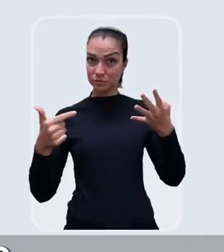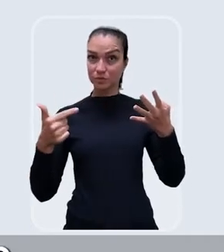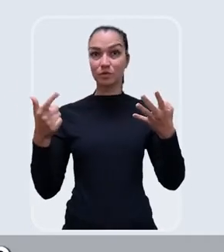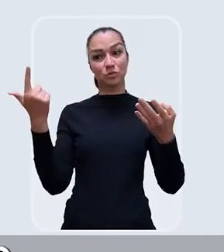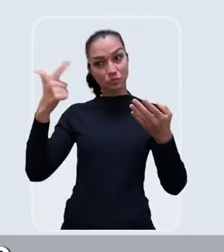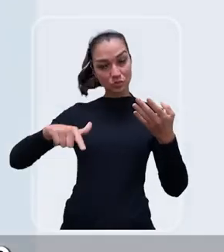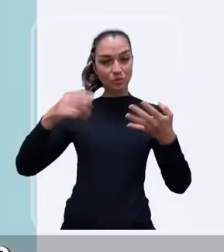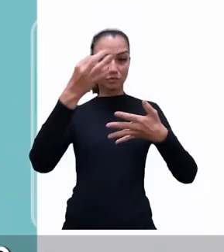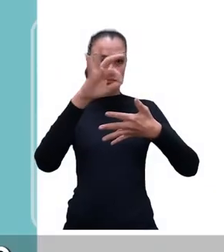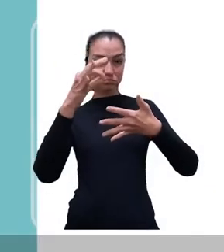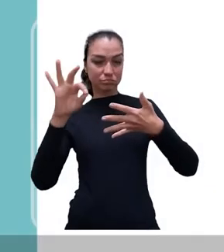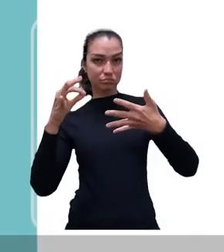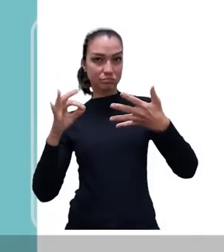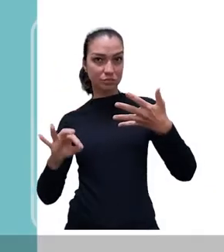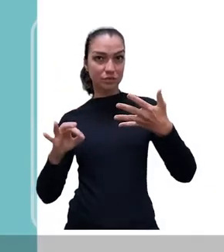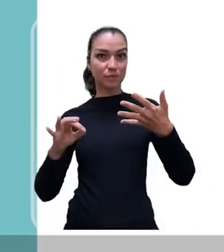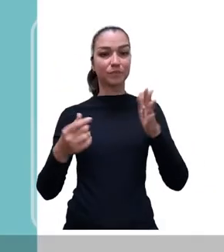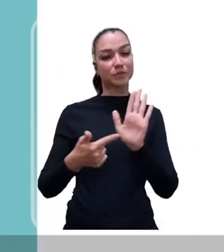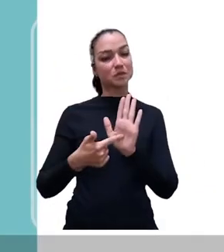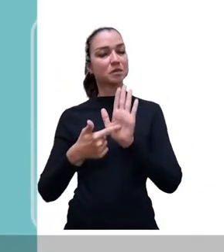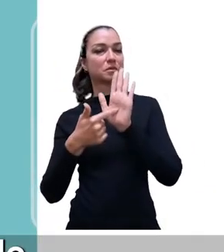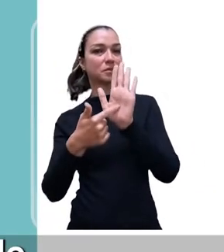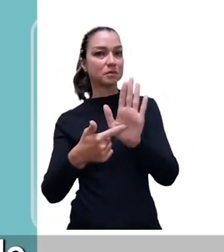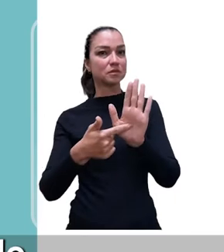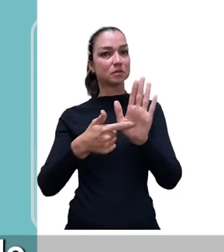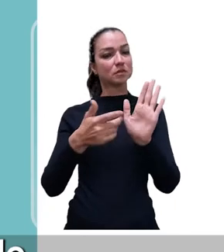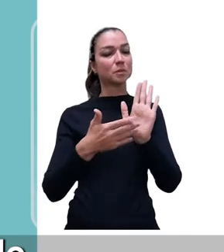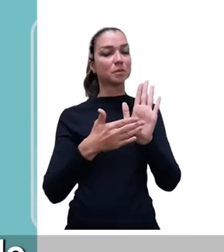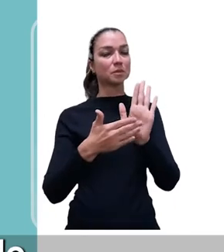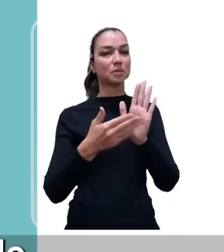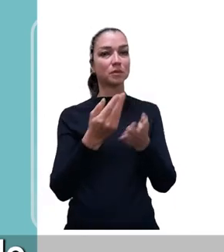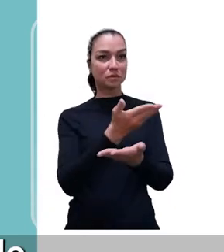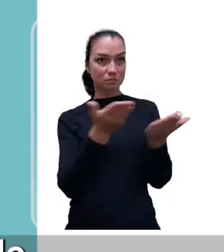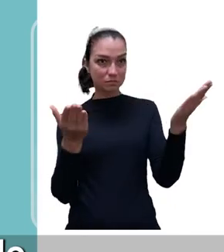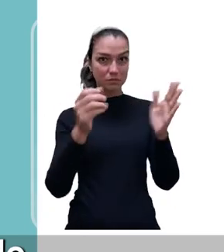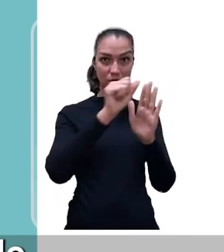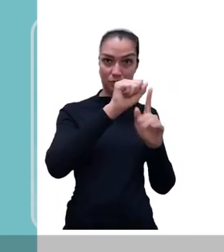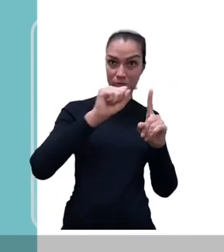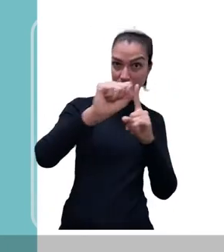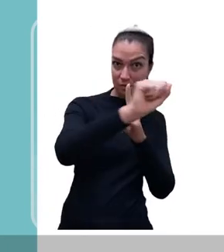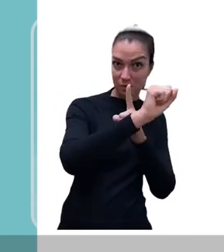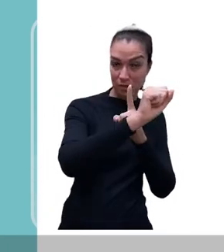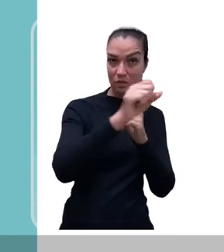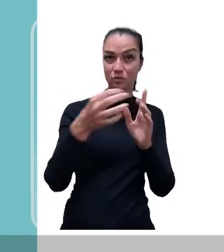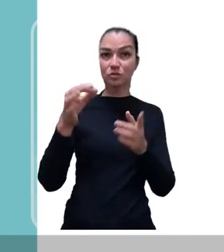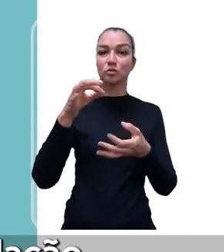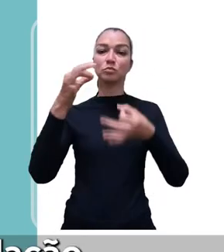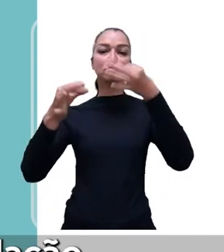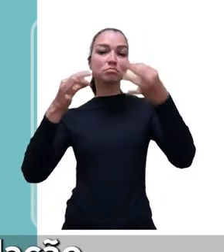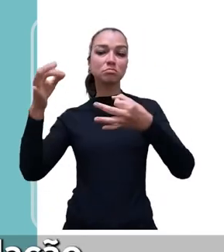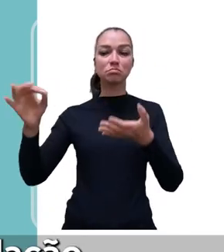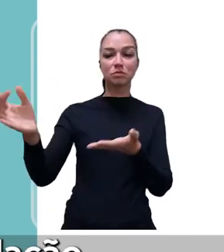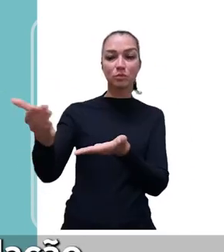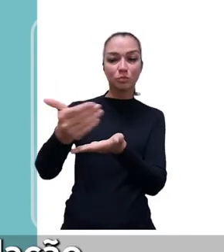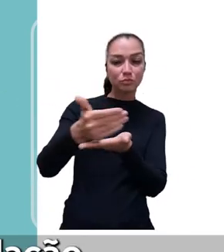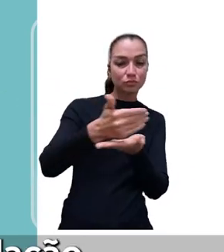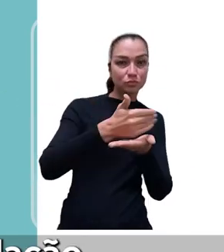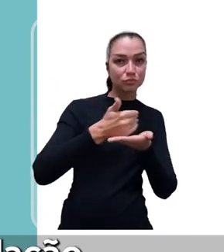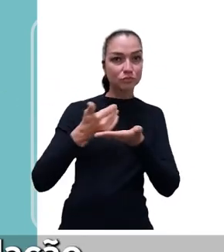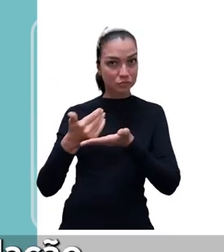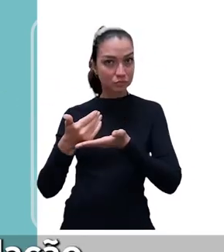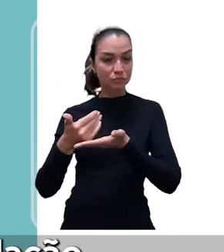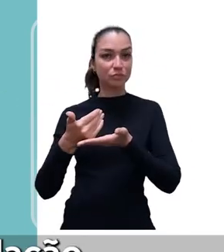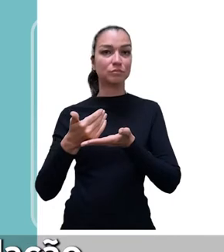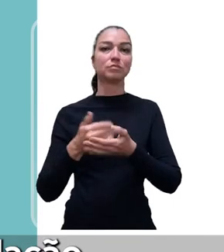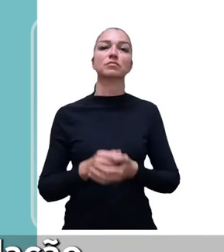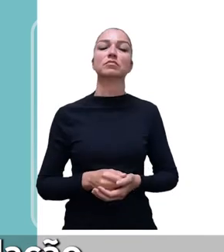estamos retomando o processo, através de apresentação de uma pré-proposta à sociedade para que possamos colher manifestações e